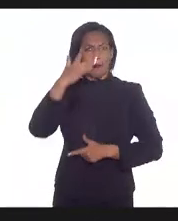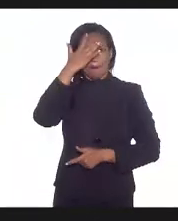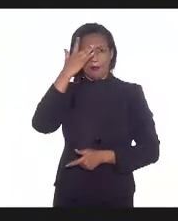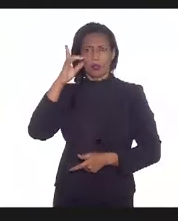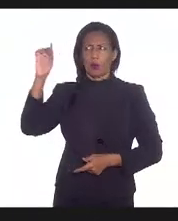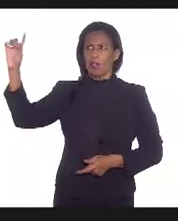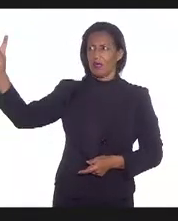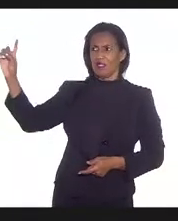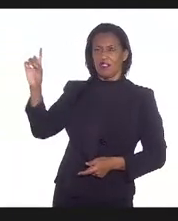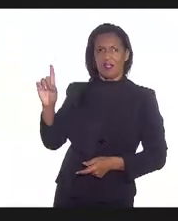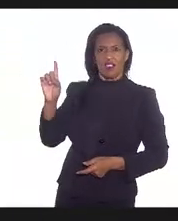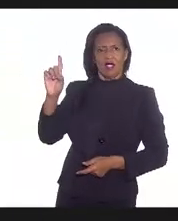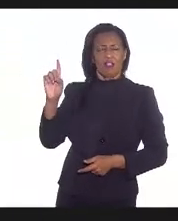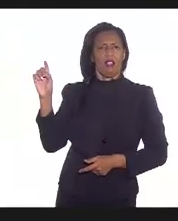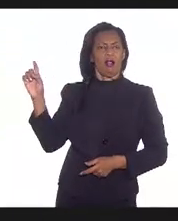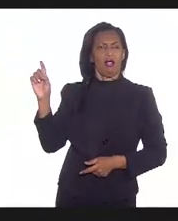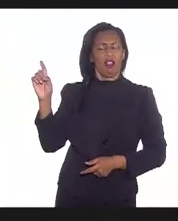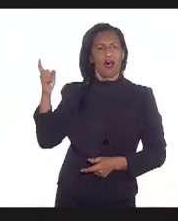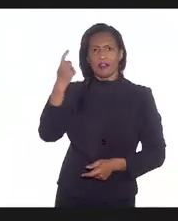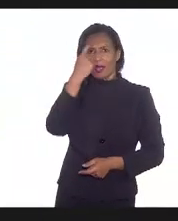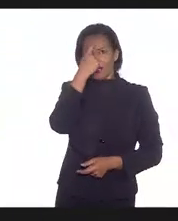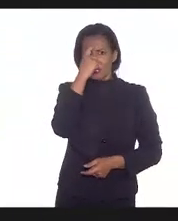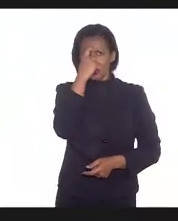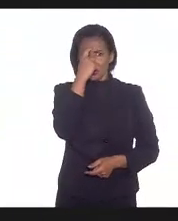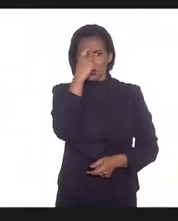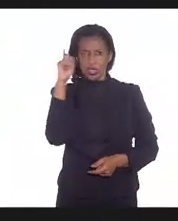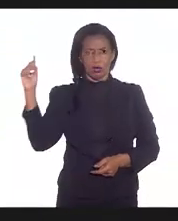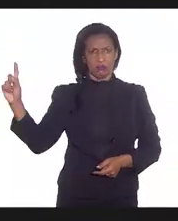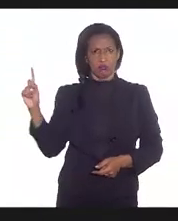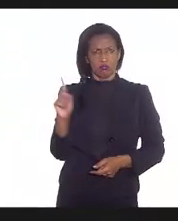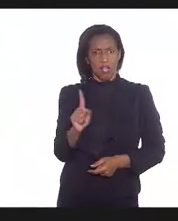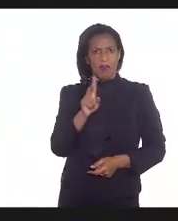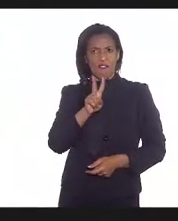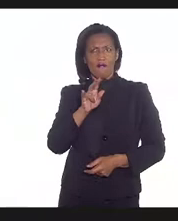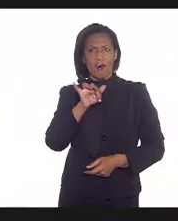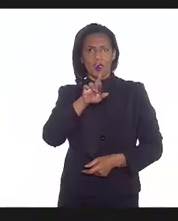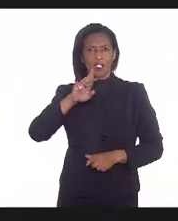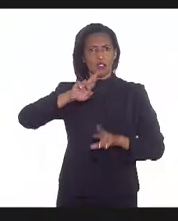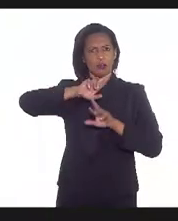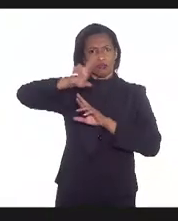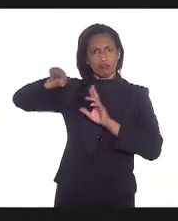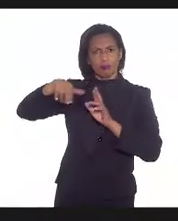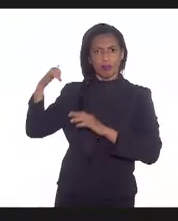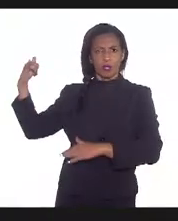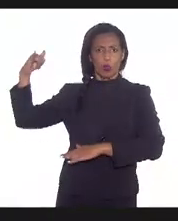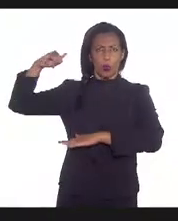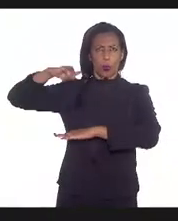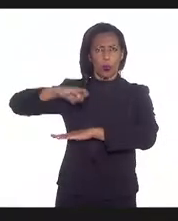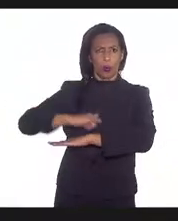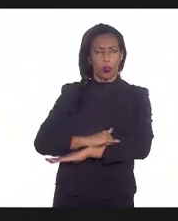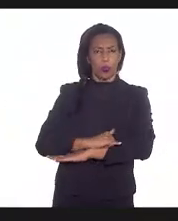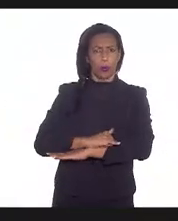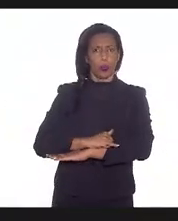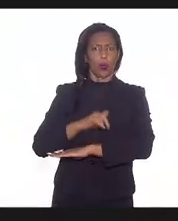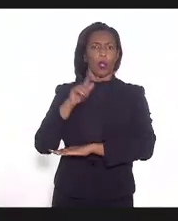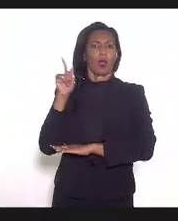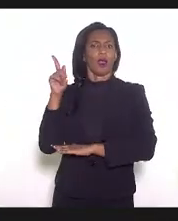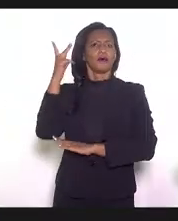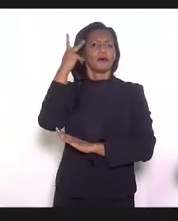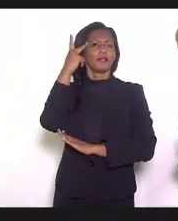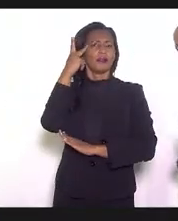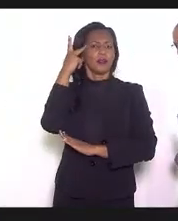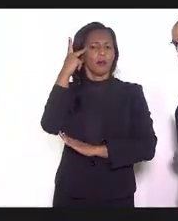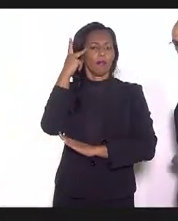veio da Índia, trazendo a cepa da variante indiana e entrando pelo nosso aeroporto internacional, né, de Guarulhos,